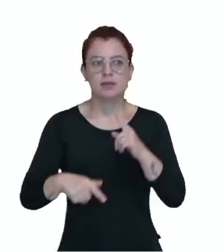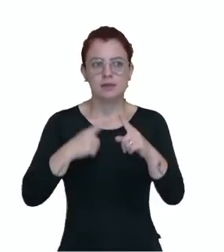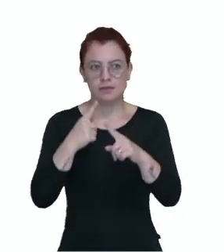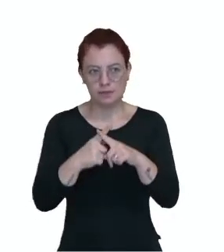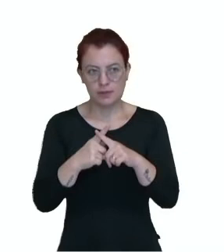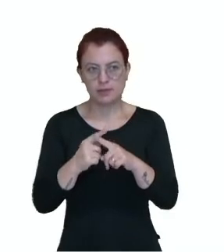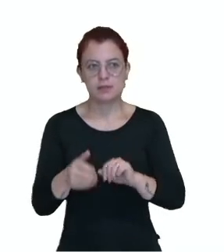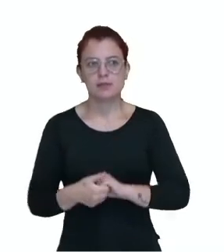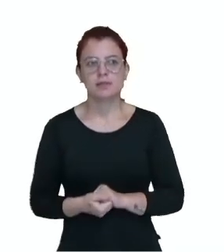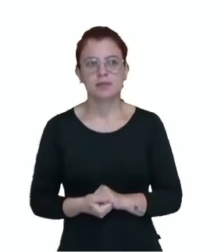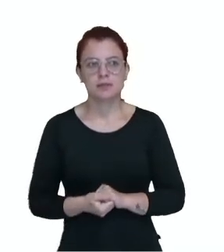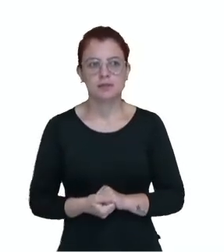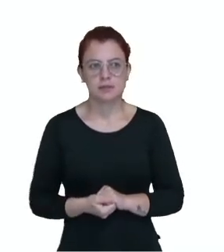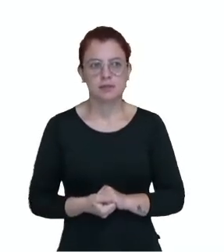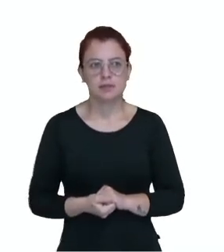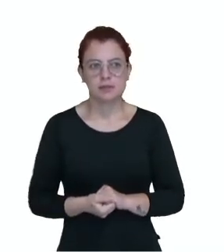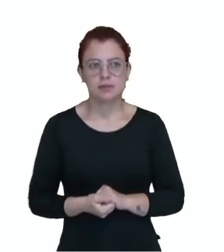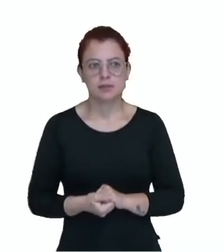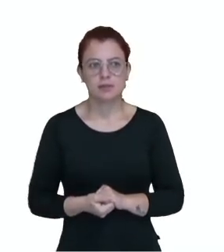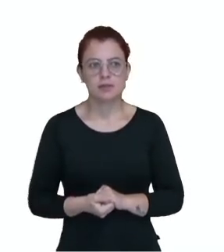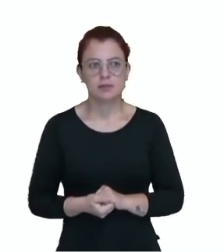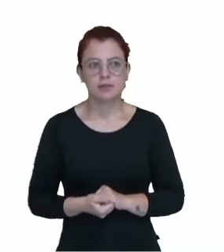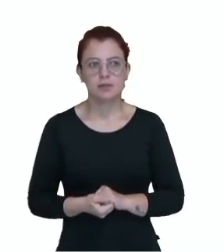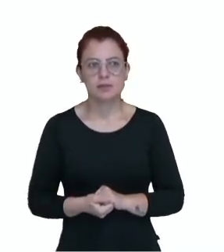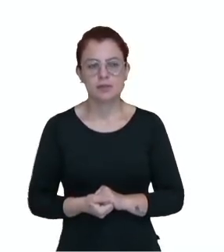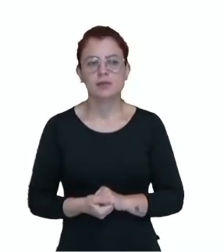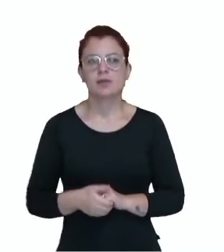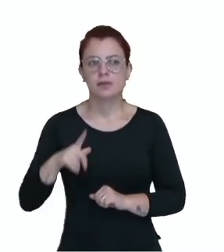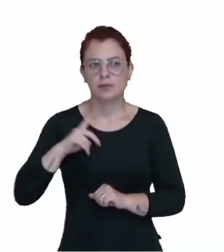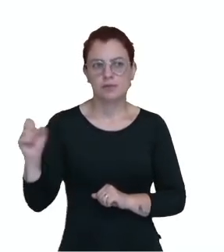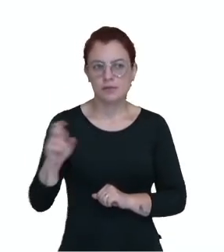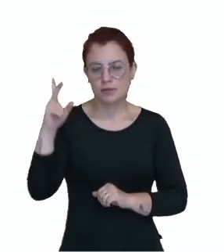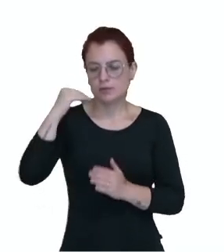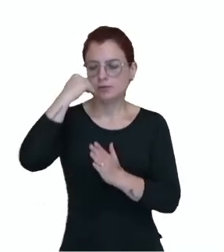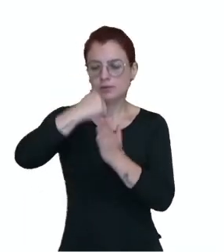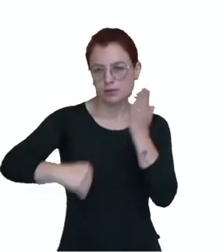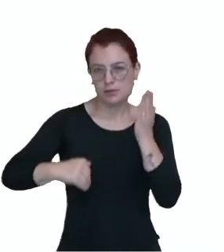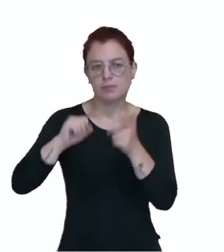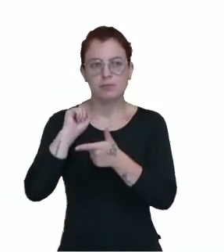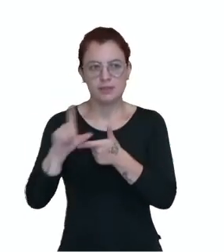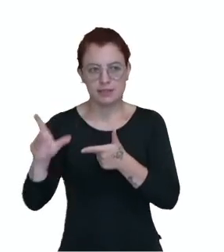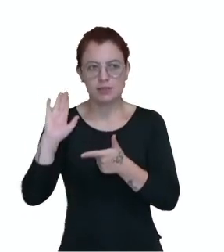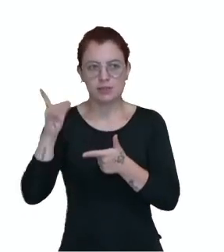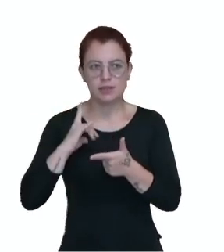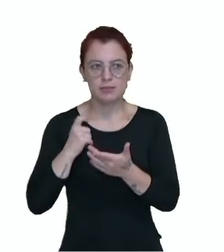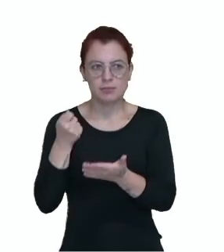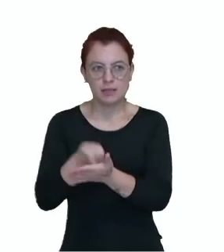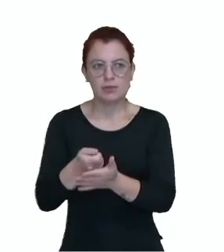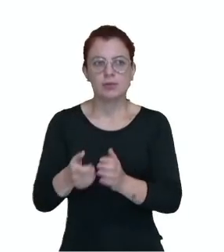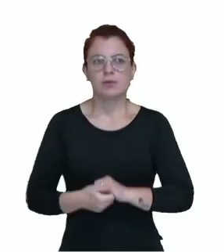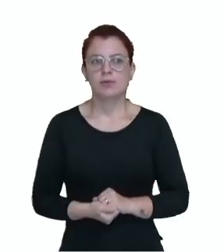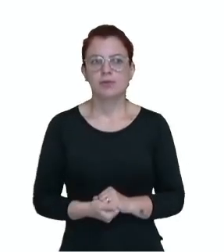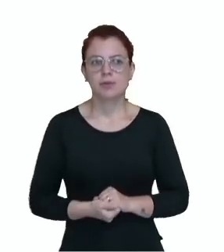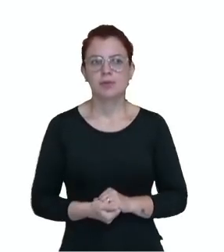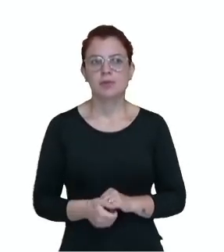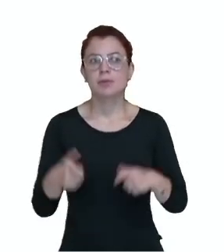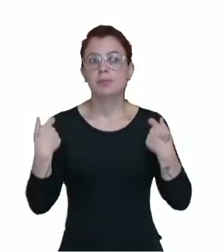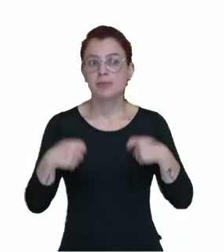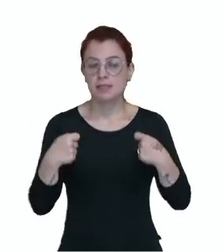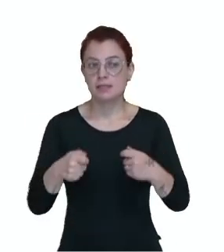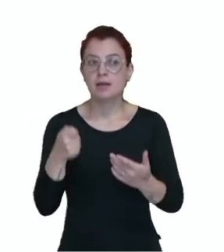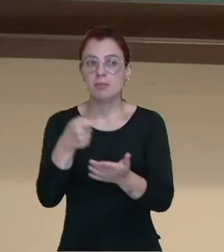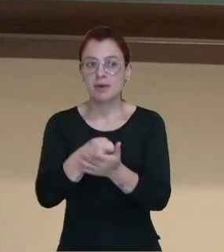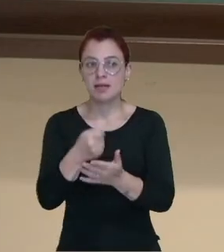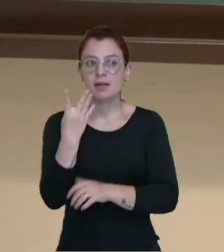alíquota que está aqui acima, né pessoal, de 4 mil. O valor, eu descontei a parcela que ele já pagou. Ele deveria ter pago